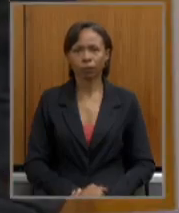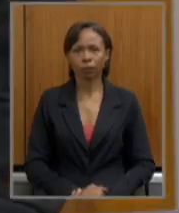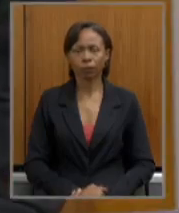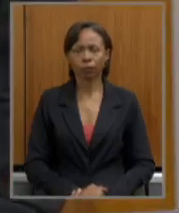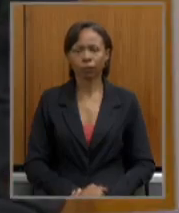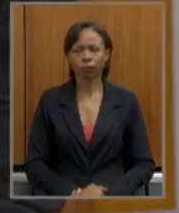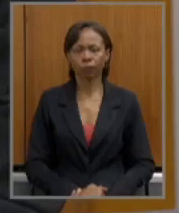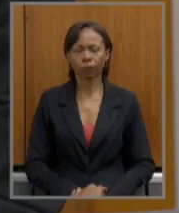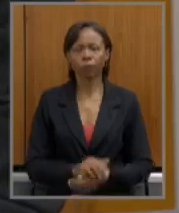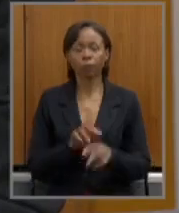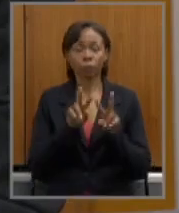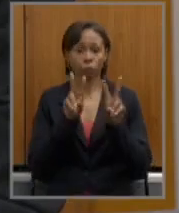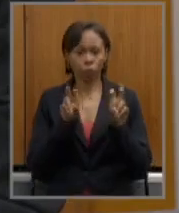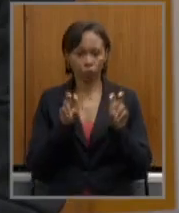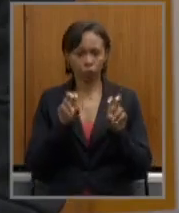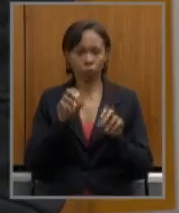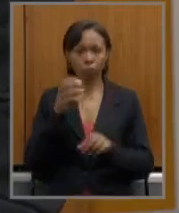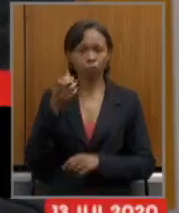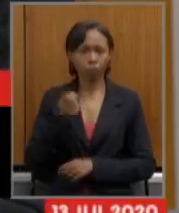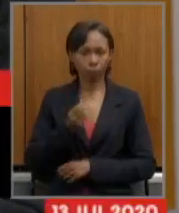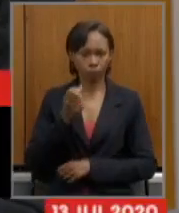com relação a pensões.